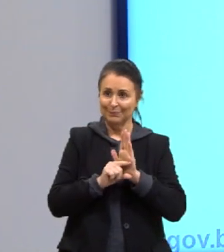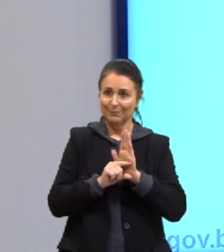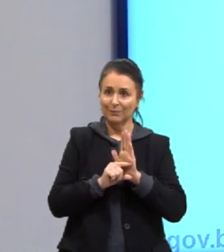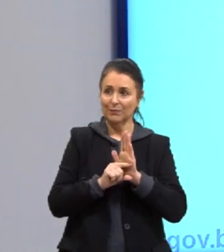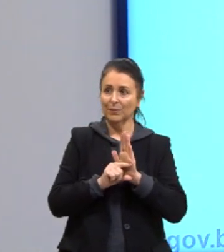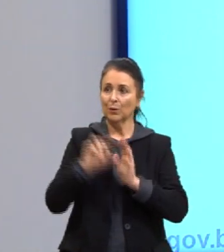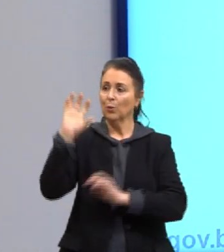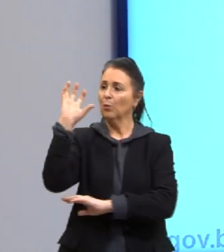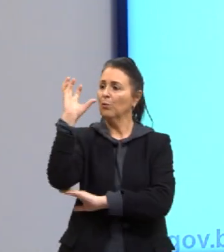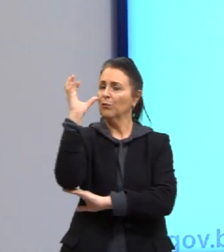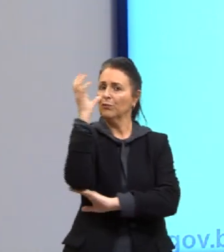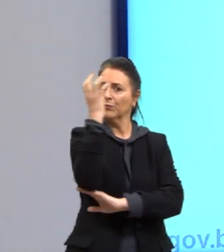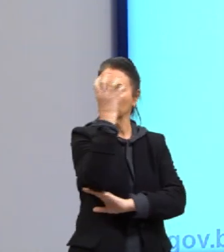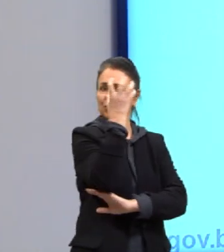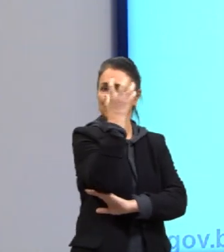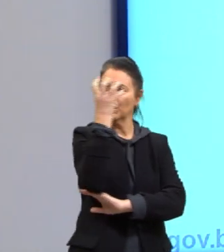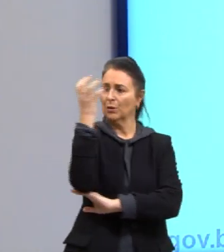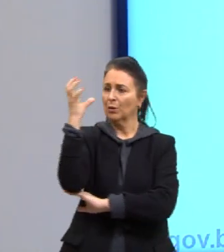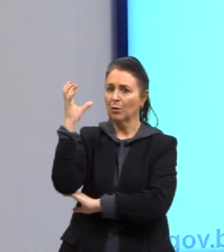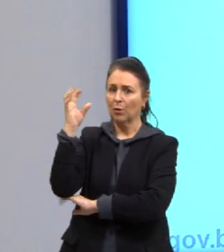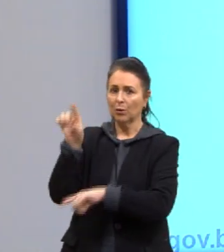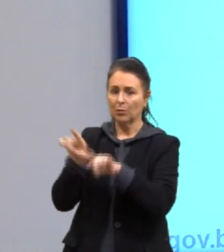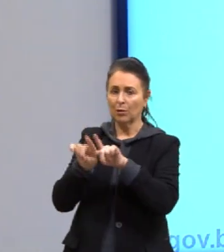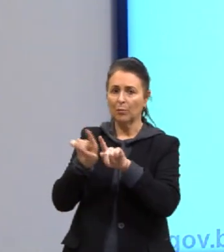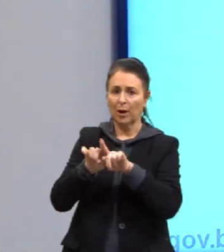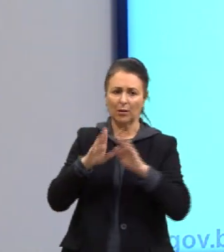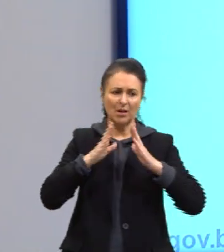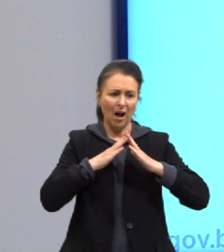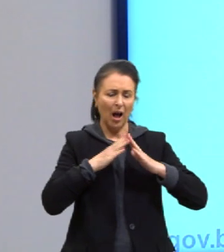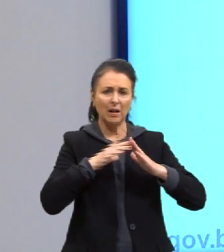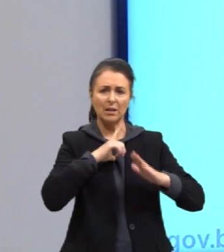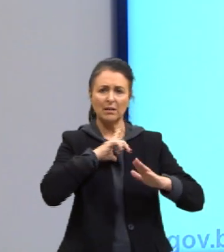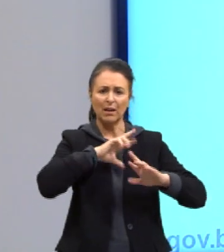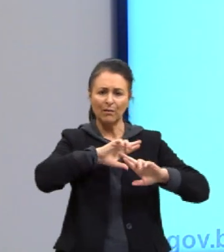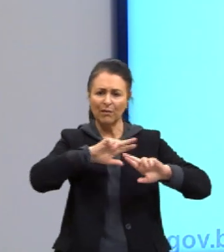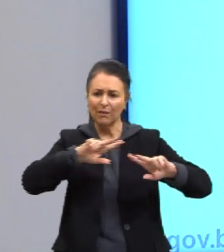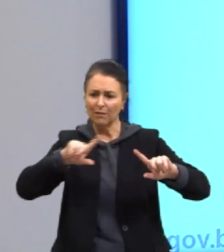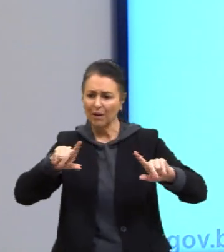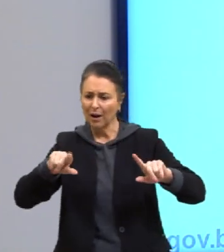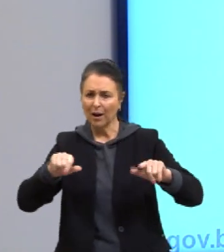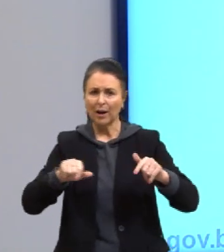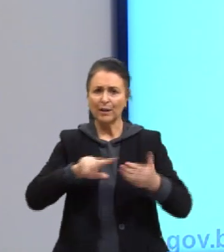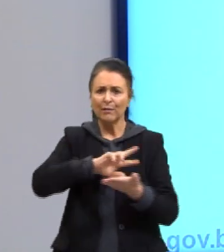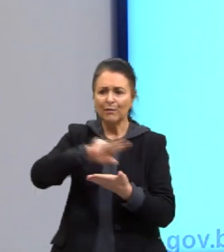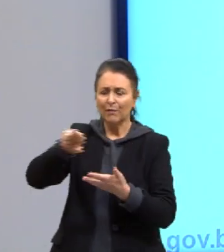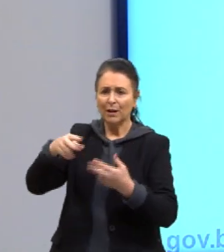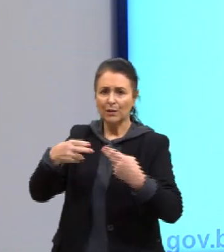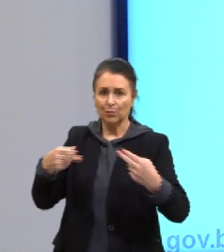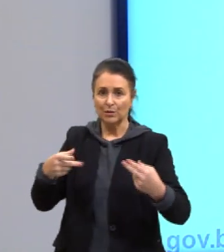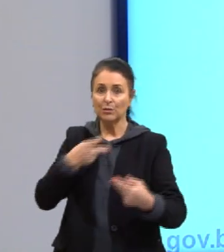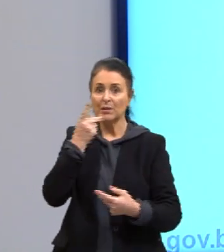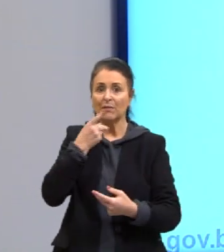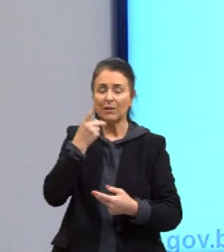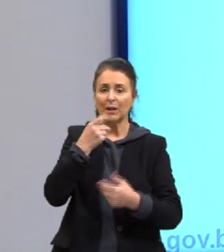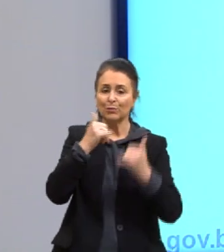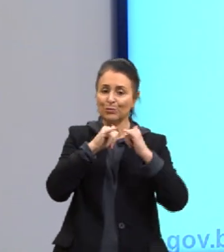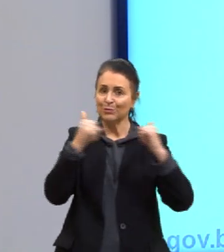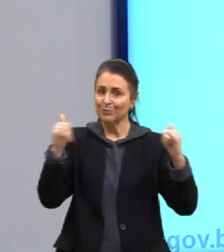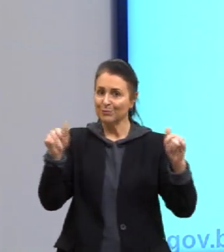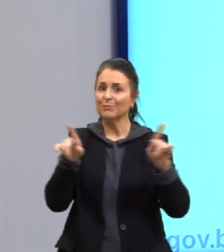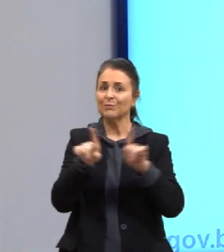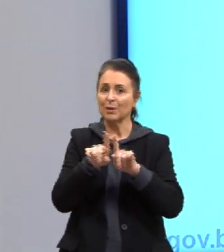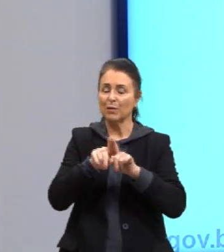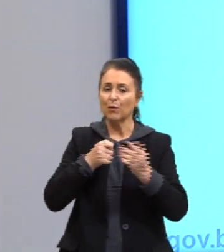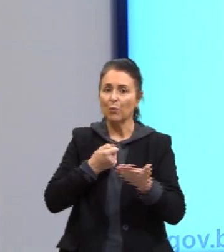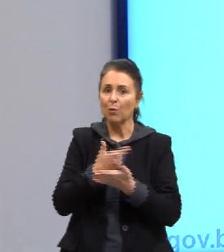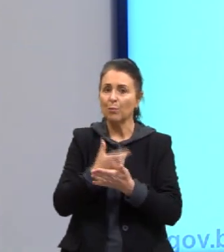O ventilador, por exemplo, todos os nossos eletrodomésticos, eles têm a potência. Quando a gente falar de eletricidade, a gente vai voltar um pouquinho para isso. Quando